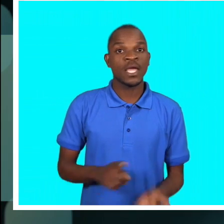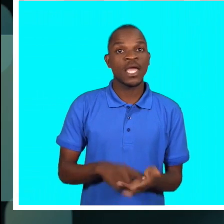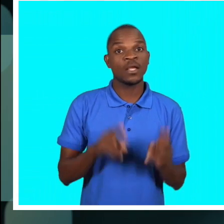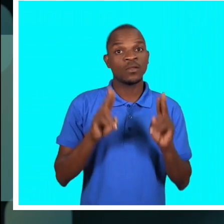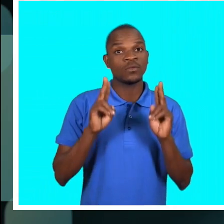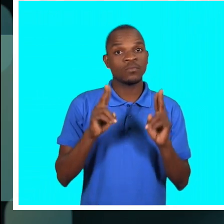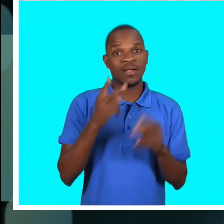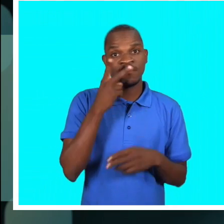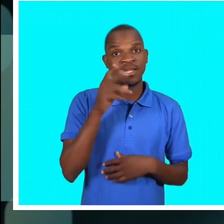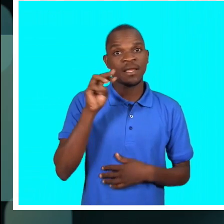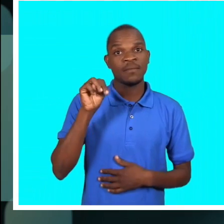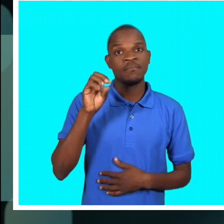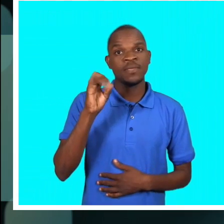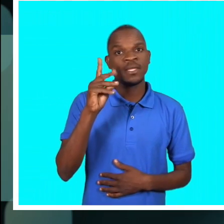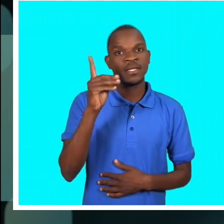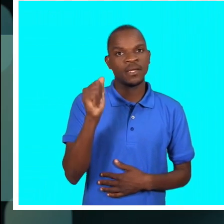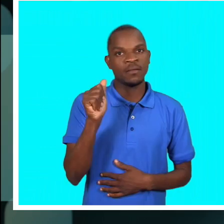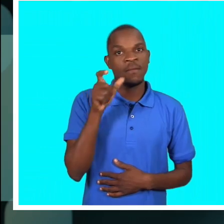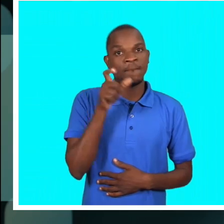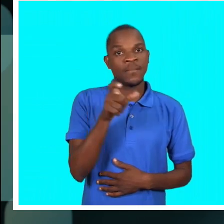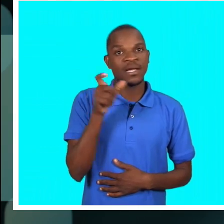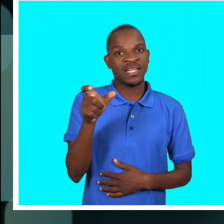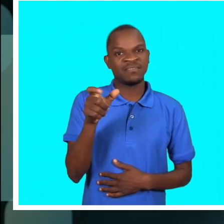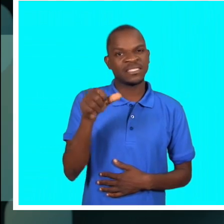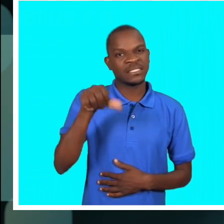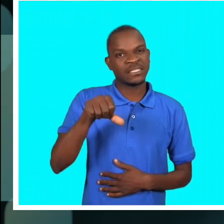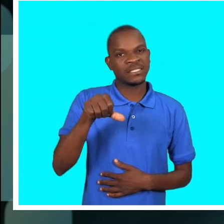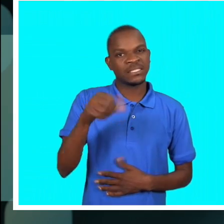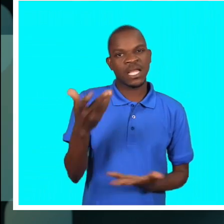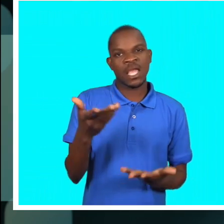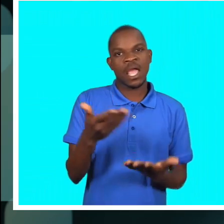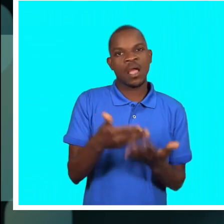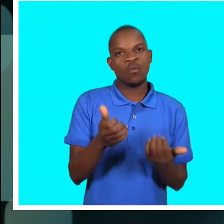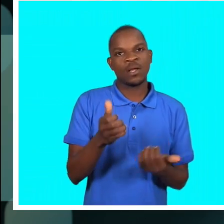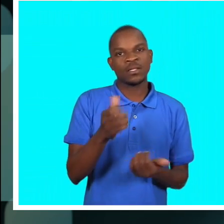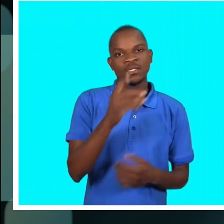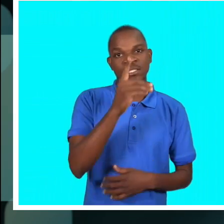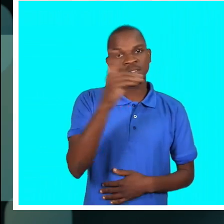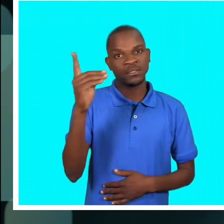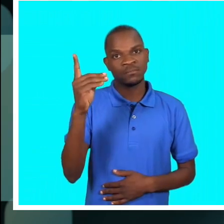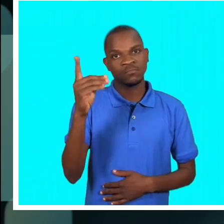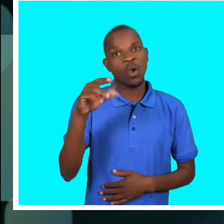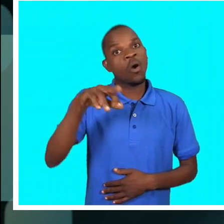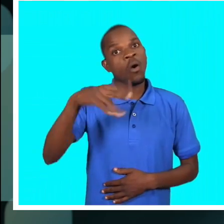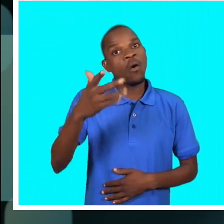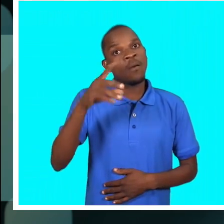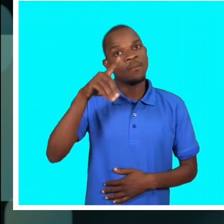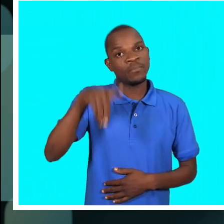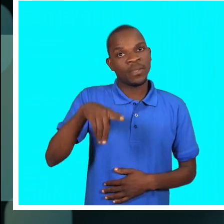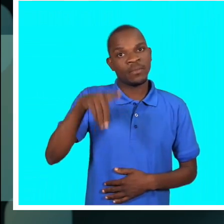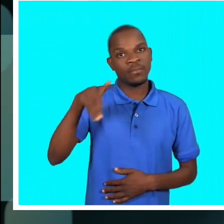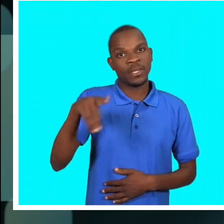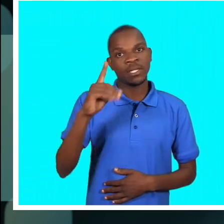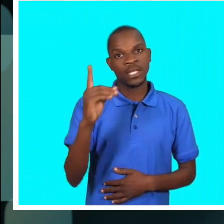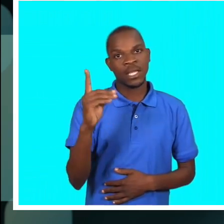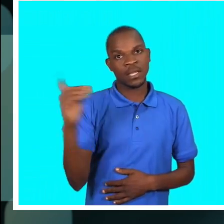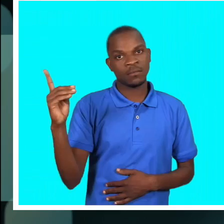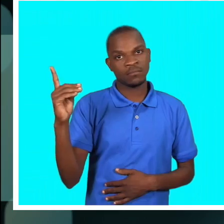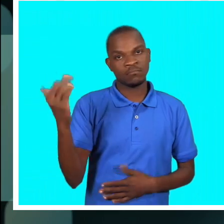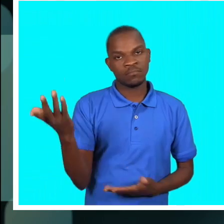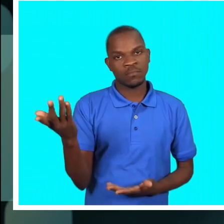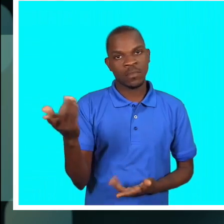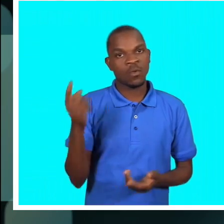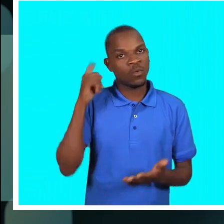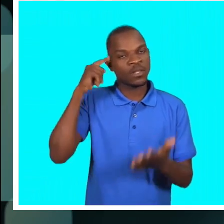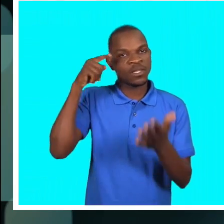É comum ver na mídia palavras preconceituosas como deficiente ou pessoa portadora de